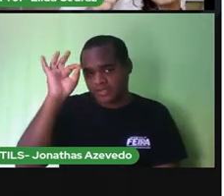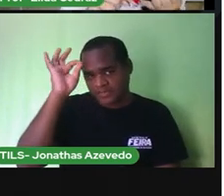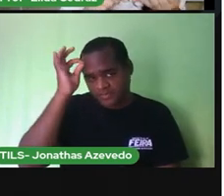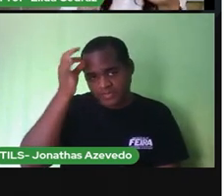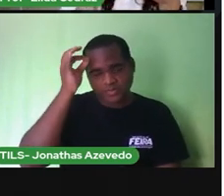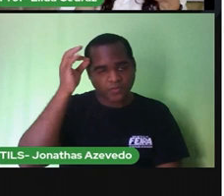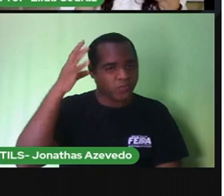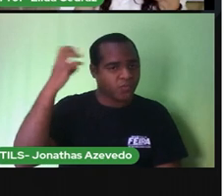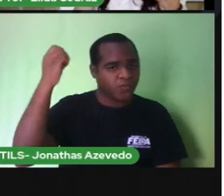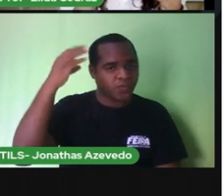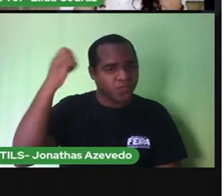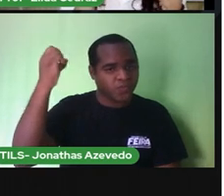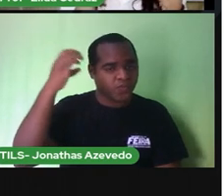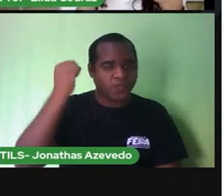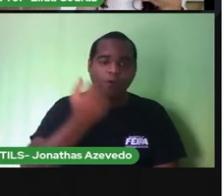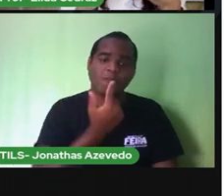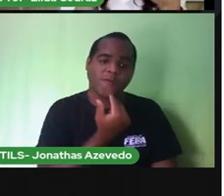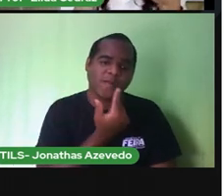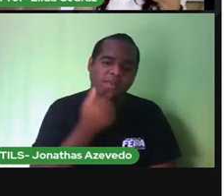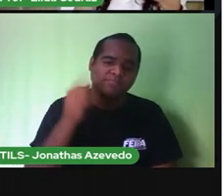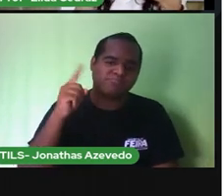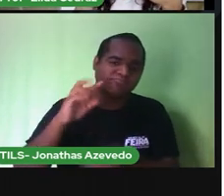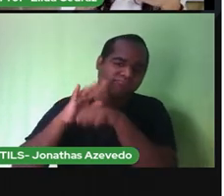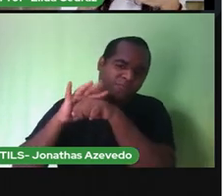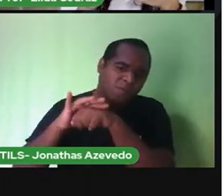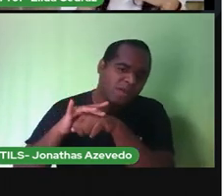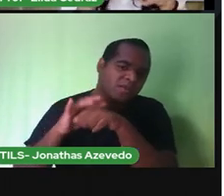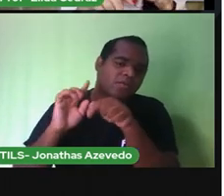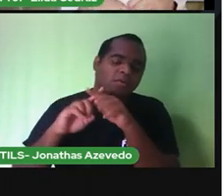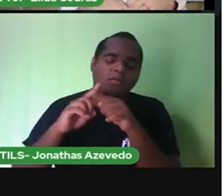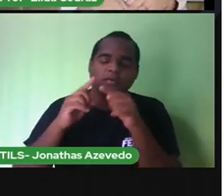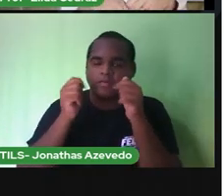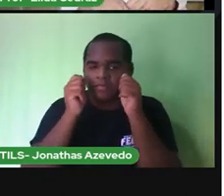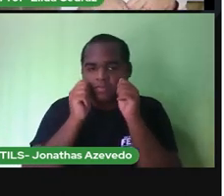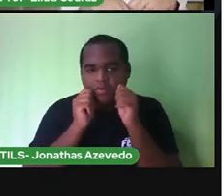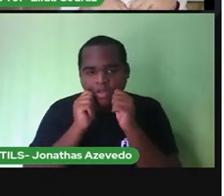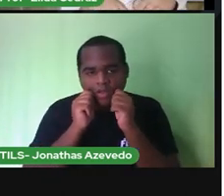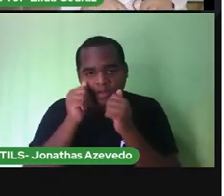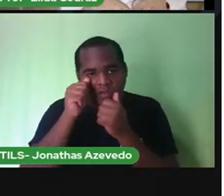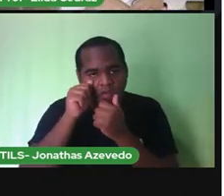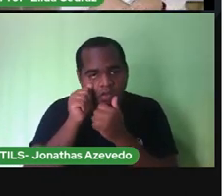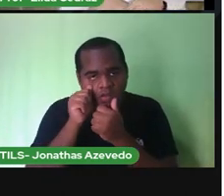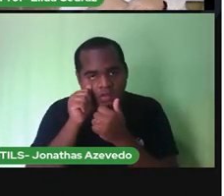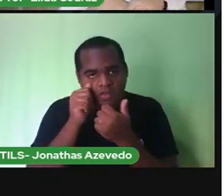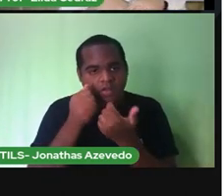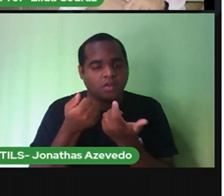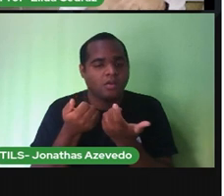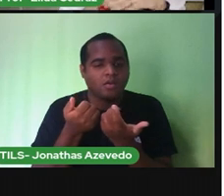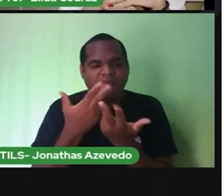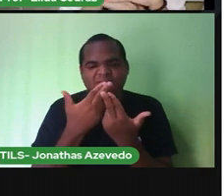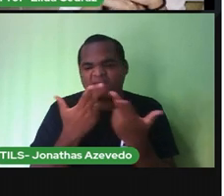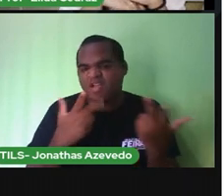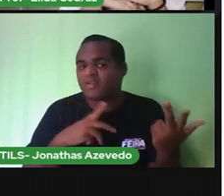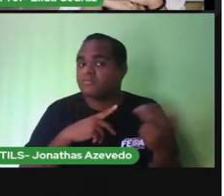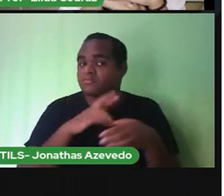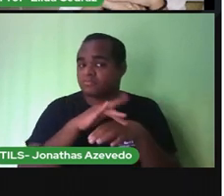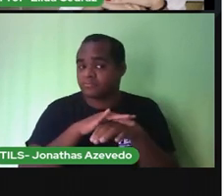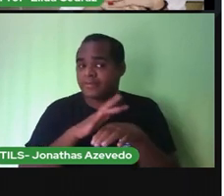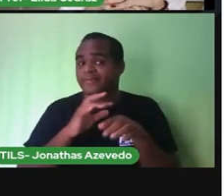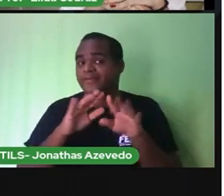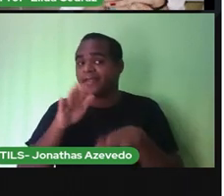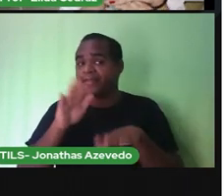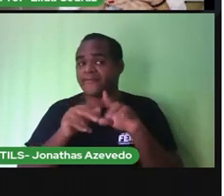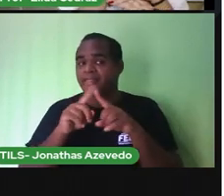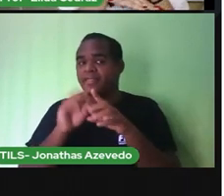sangue, deixa a criança doente, anêmica e outra tem época que o piolho